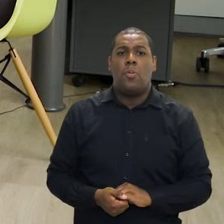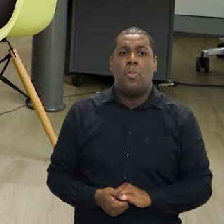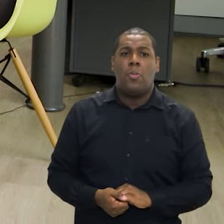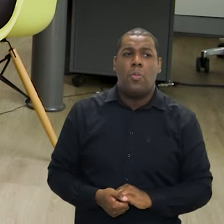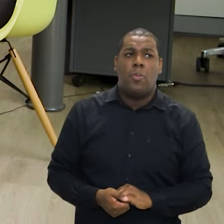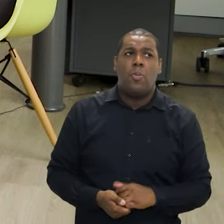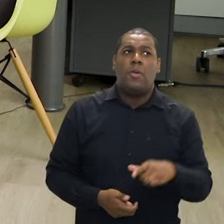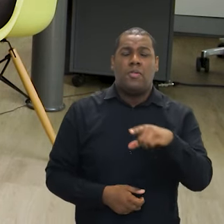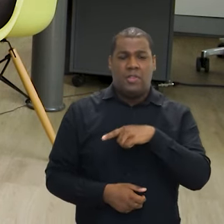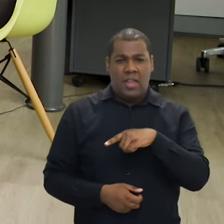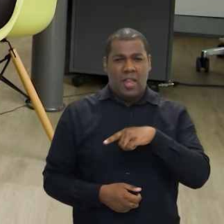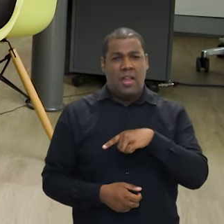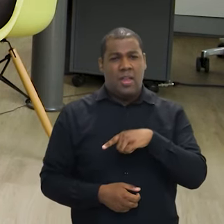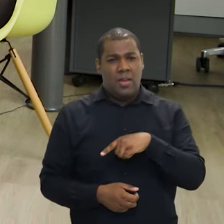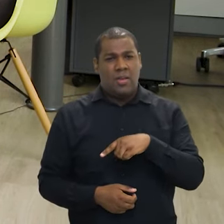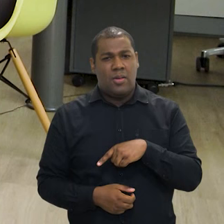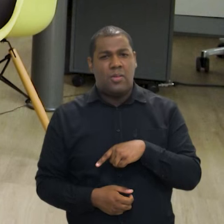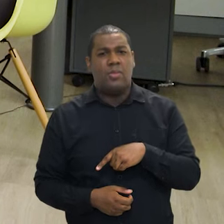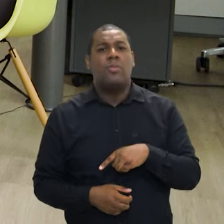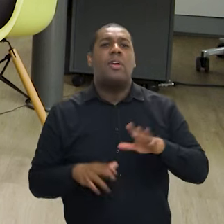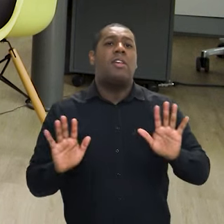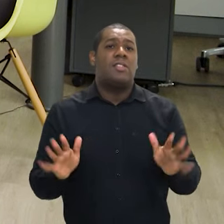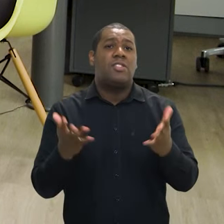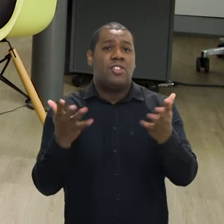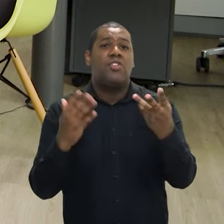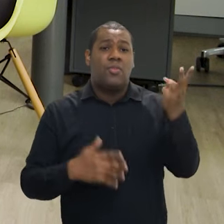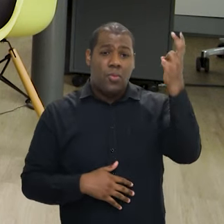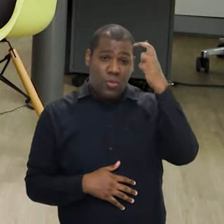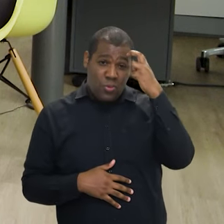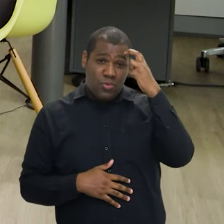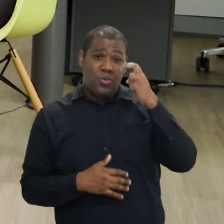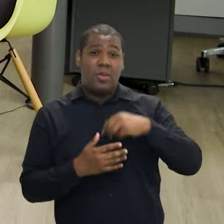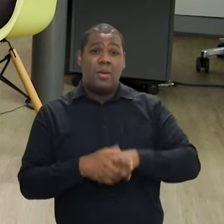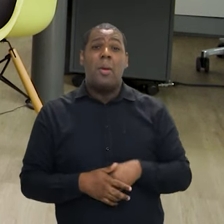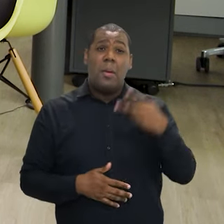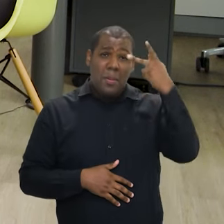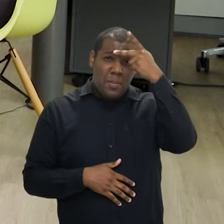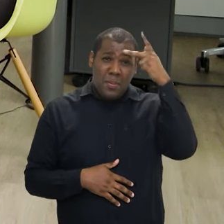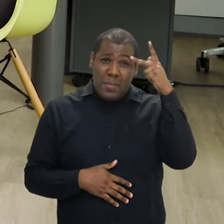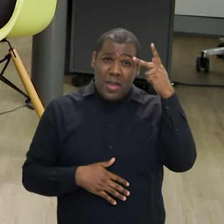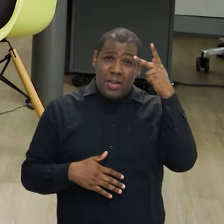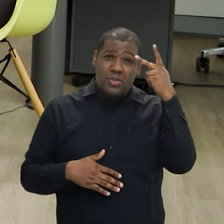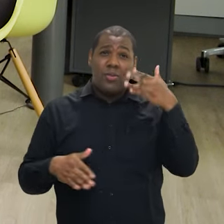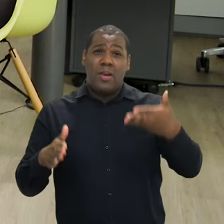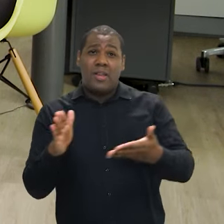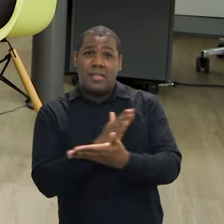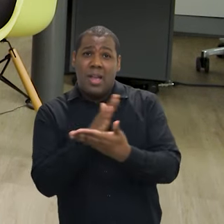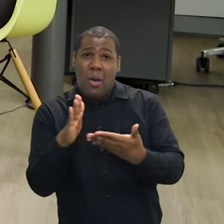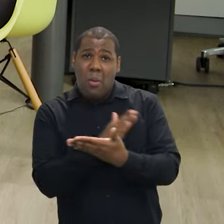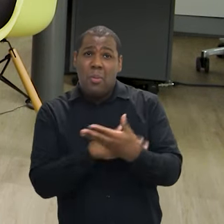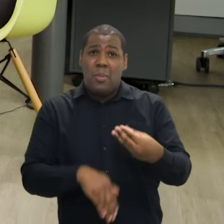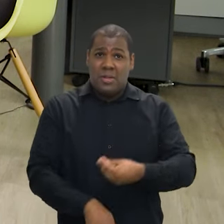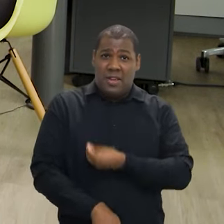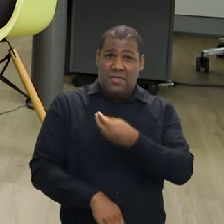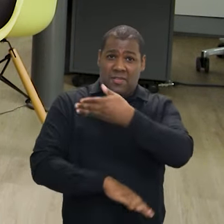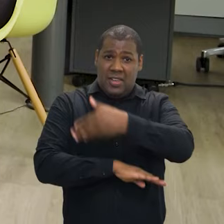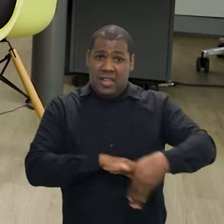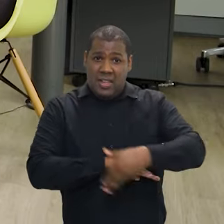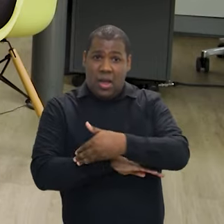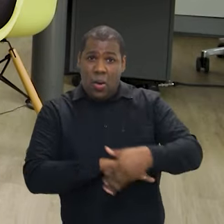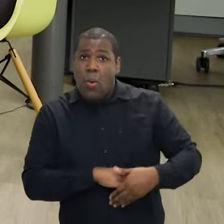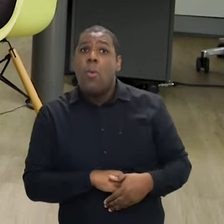temos o eixo da cultura, a promoção cultural, porque nós sabemos que temos muitas pessoas em situação de rua que são